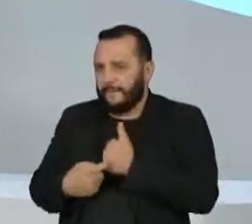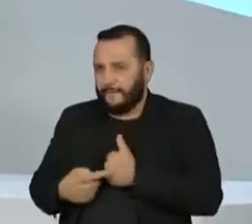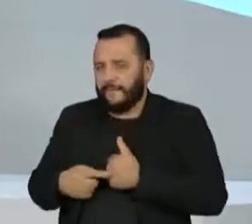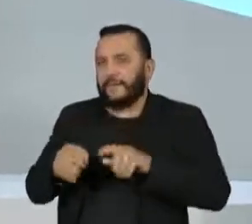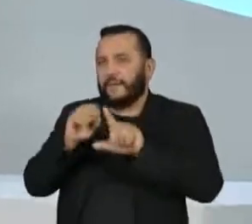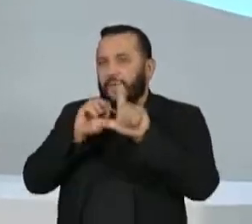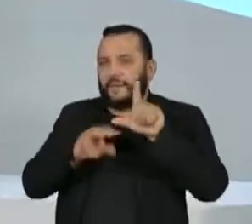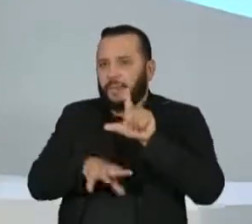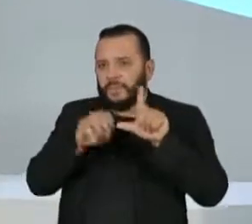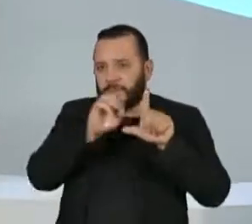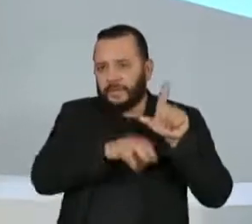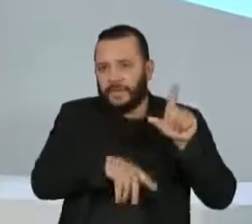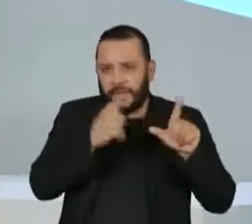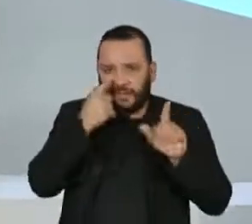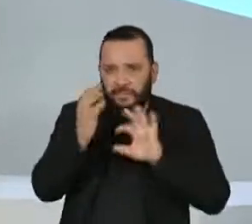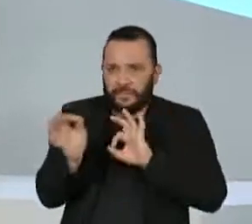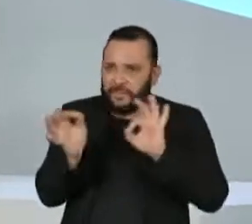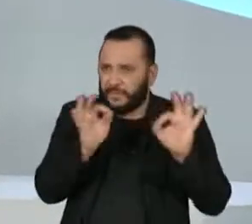visualização,